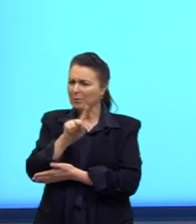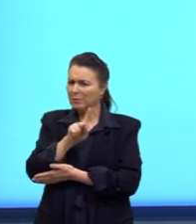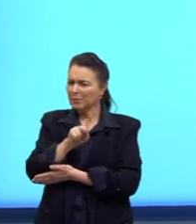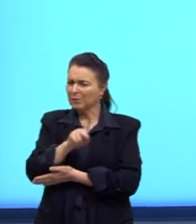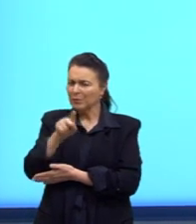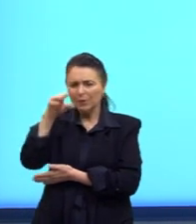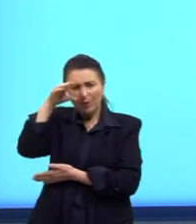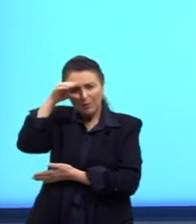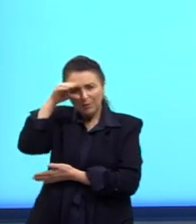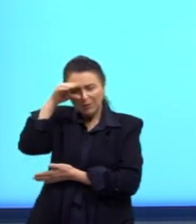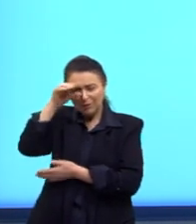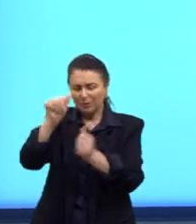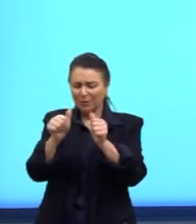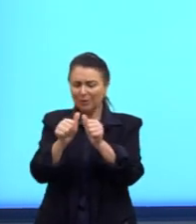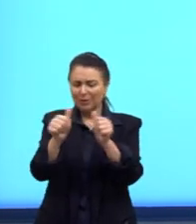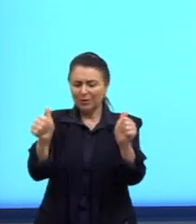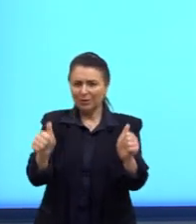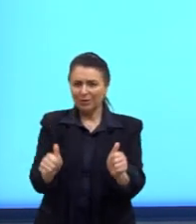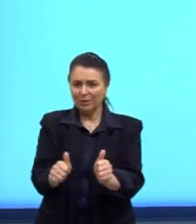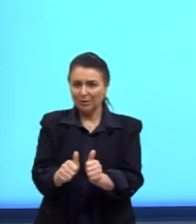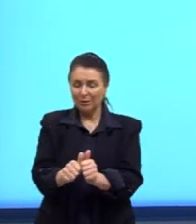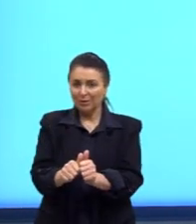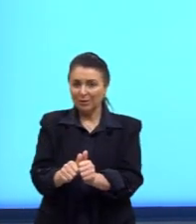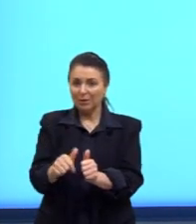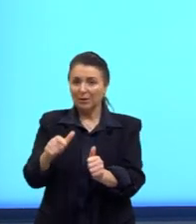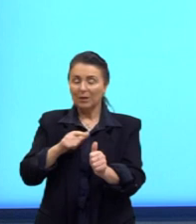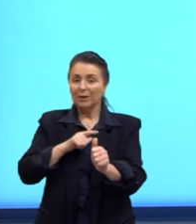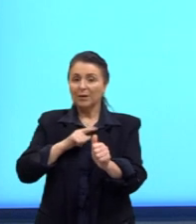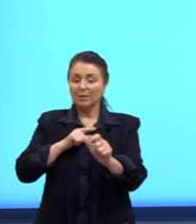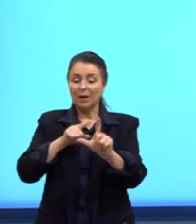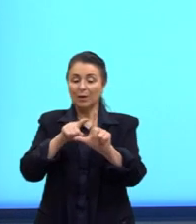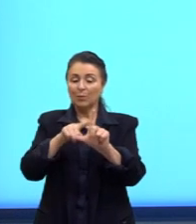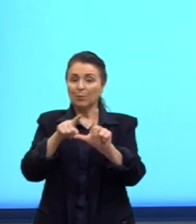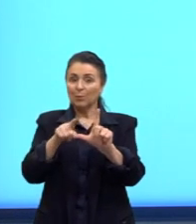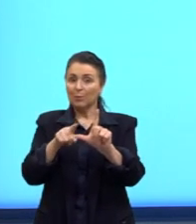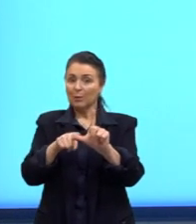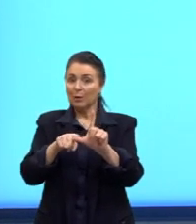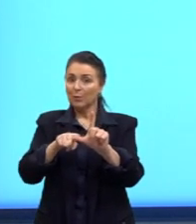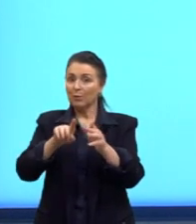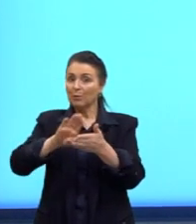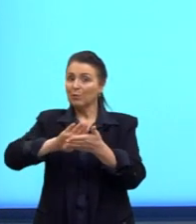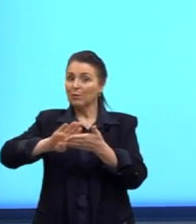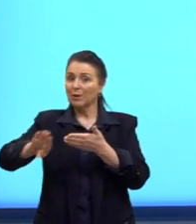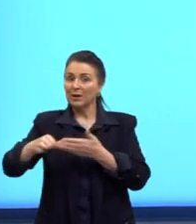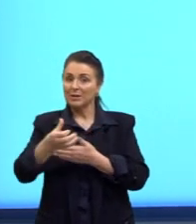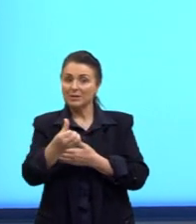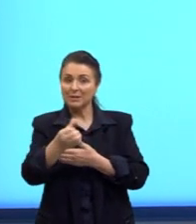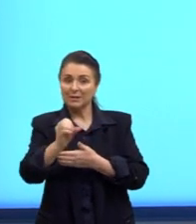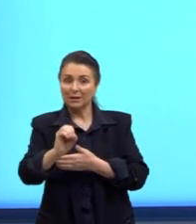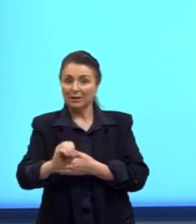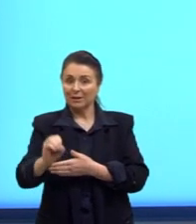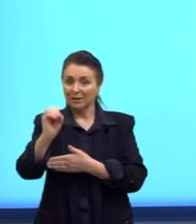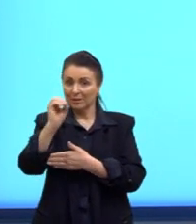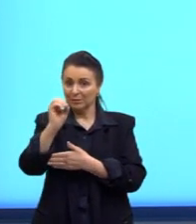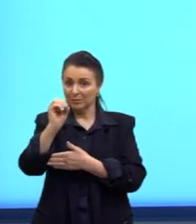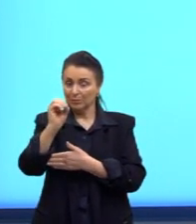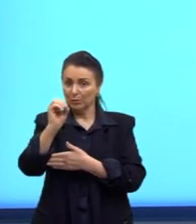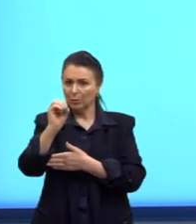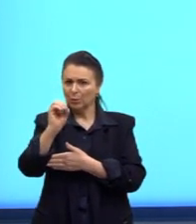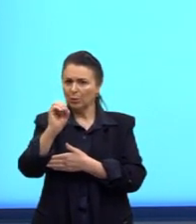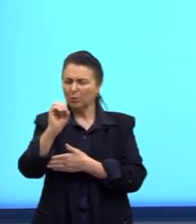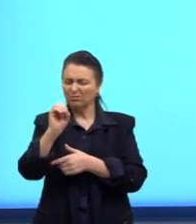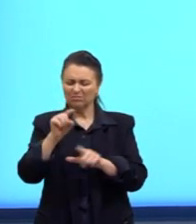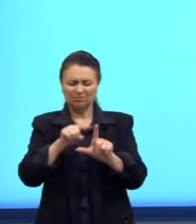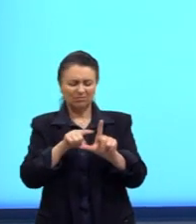nossa figura? Nós temos um ângulo externo, tá? Esse ângulo externo de 60 graus. O que seria esse